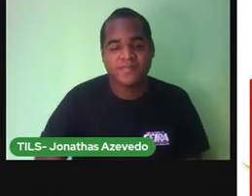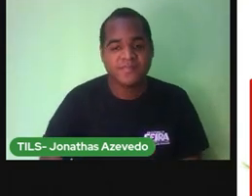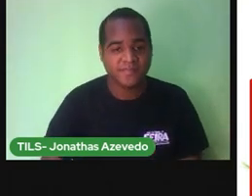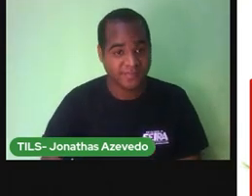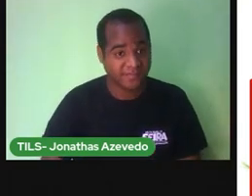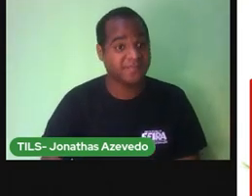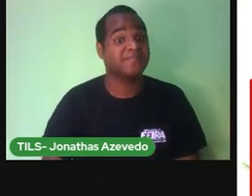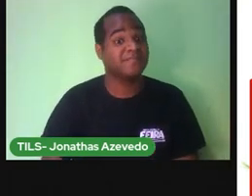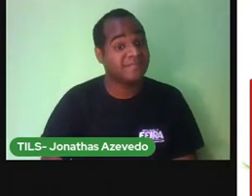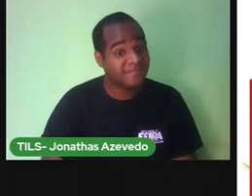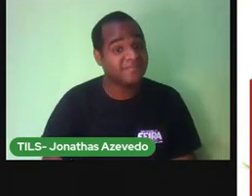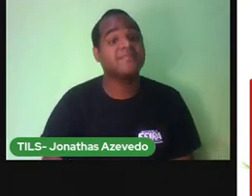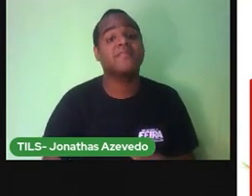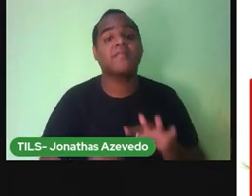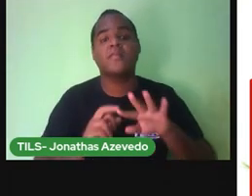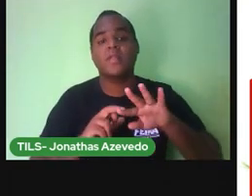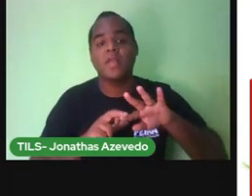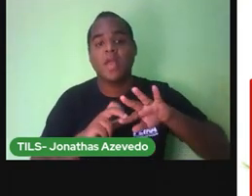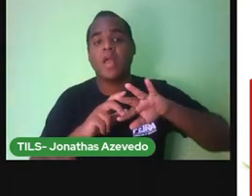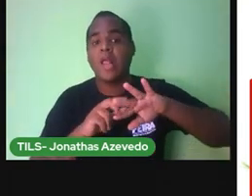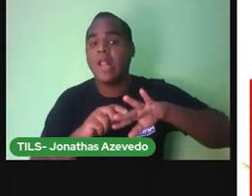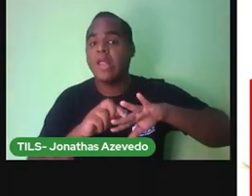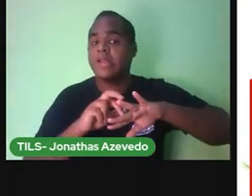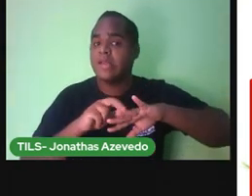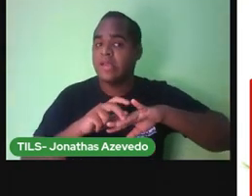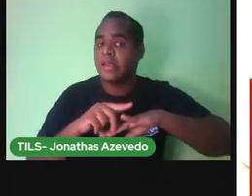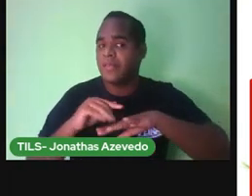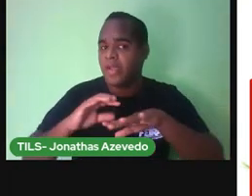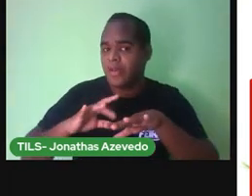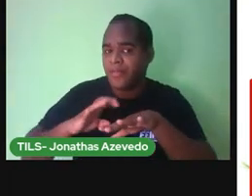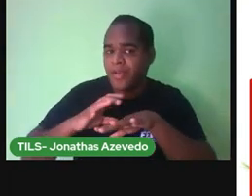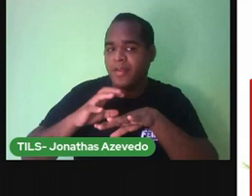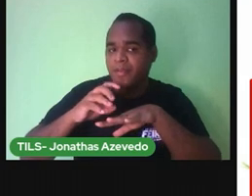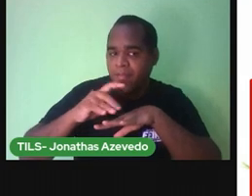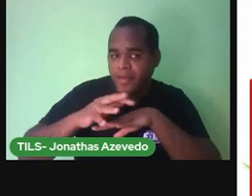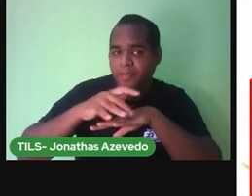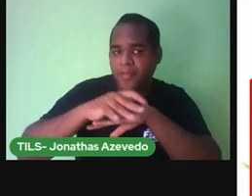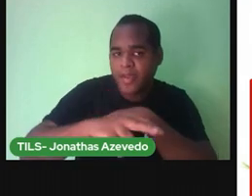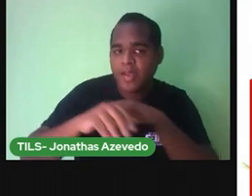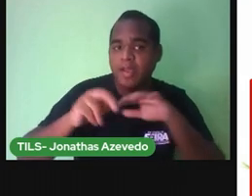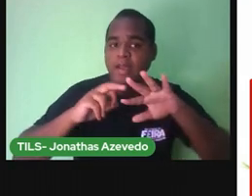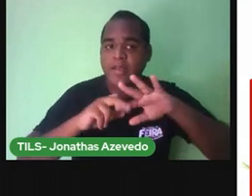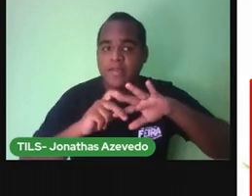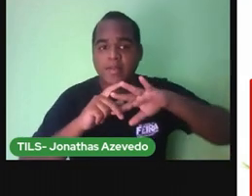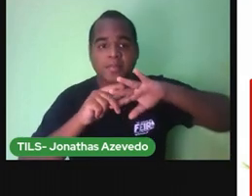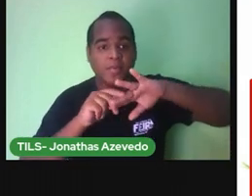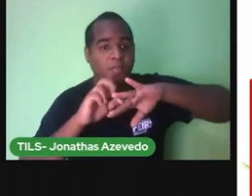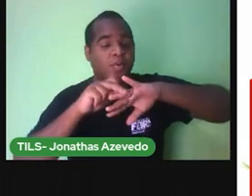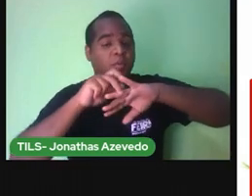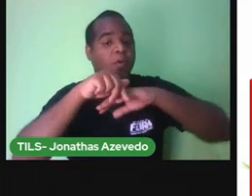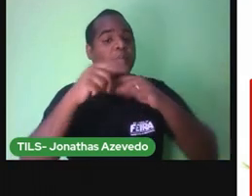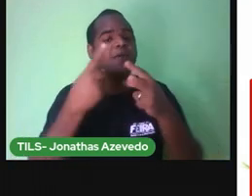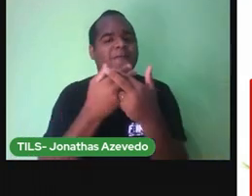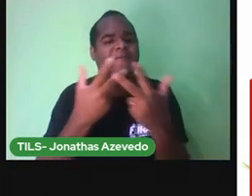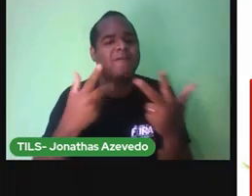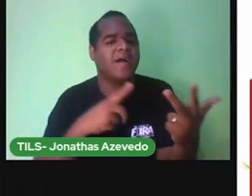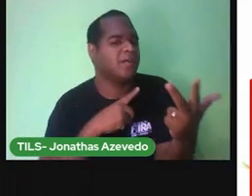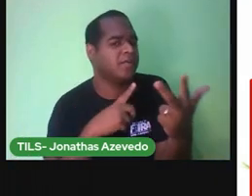E isso O mede palmo fez uma escada com todos os bichos que achou na floresta